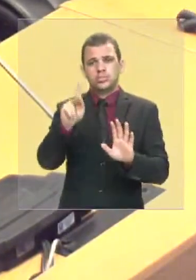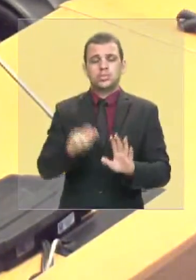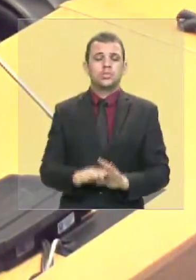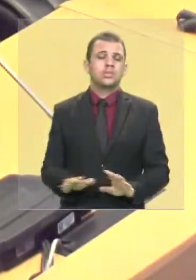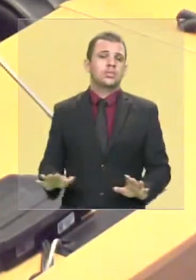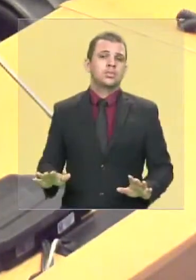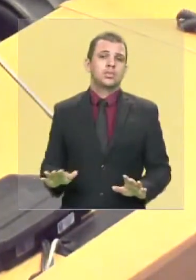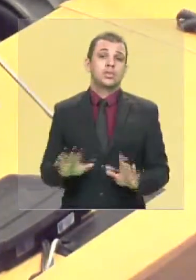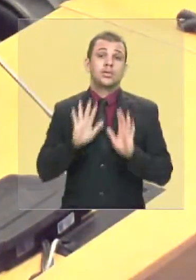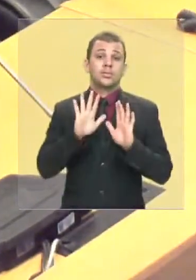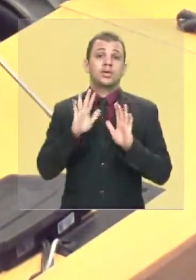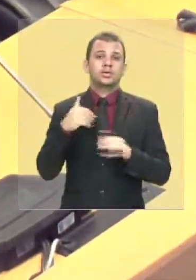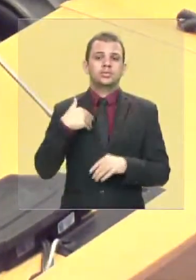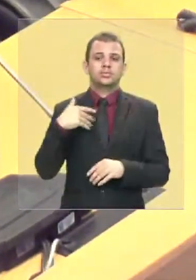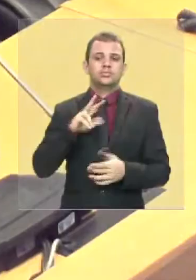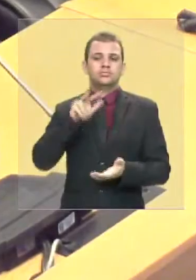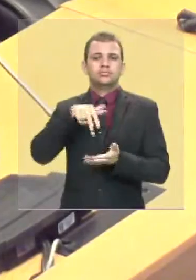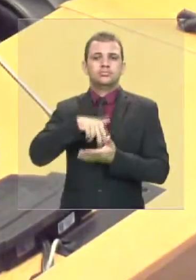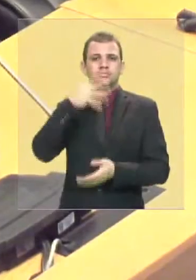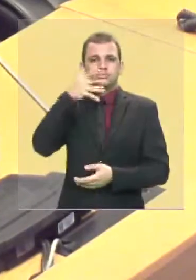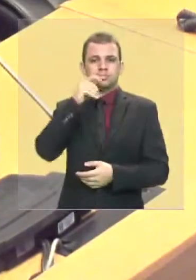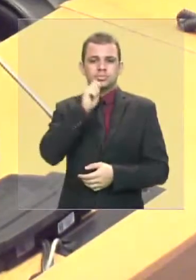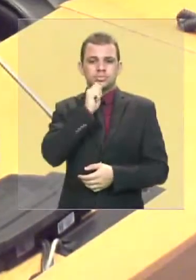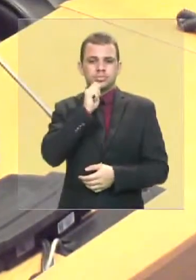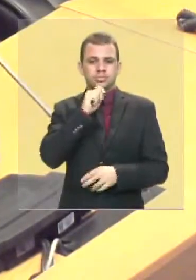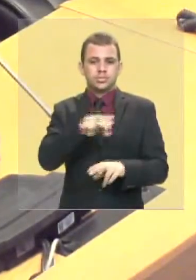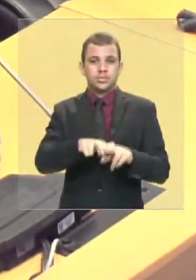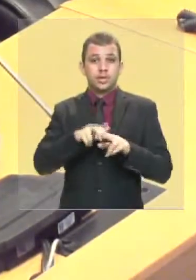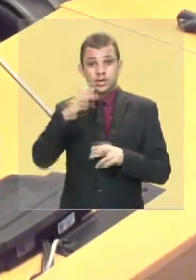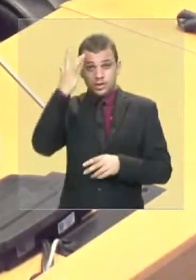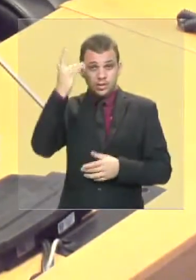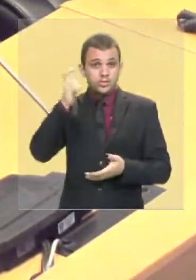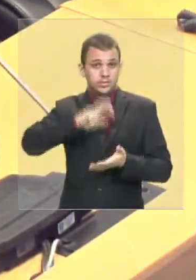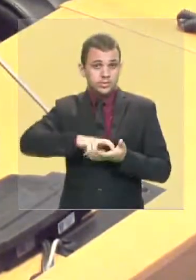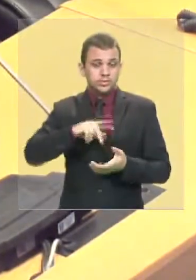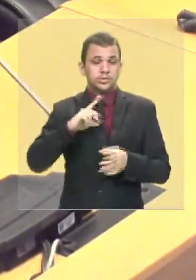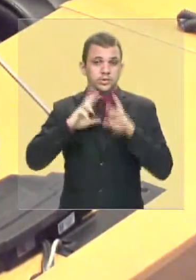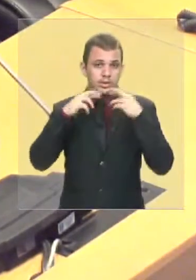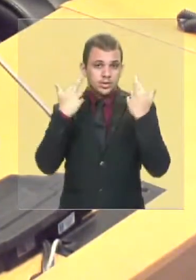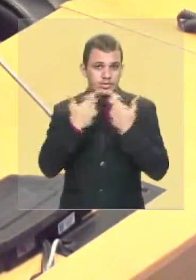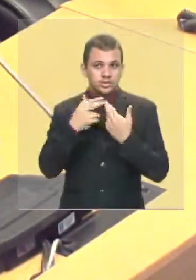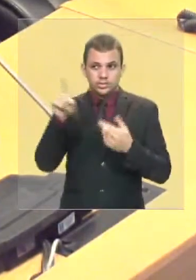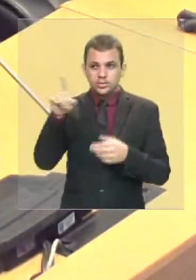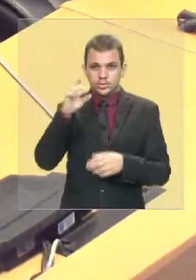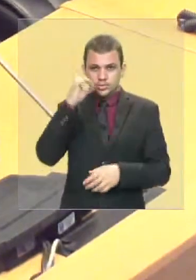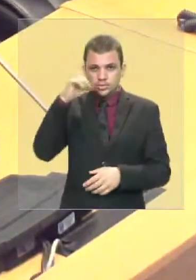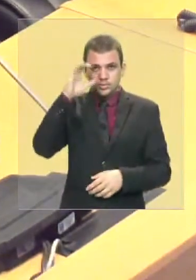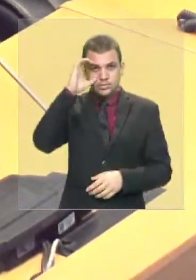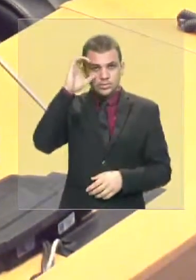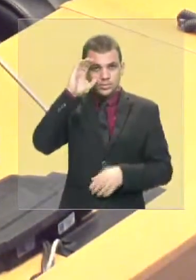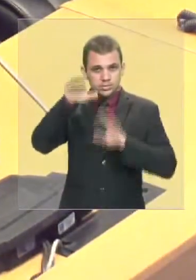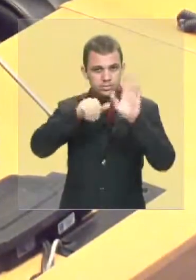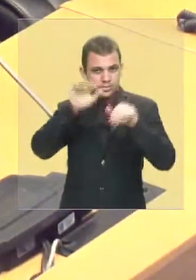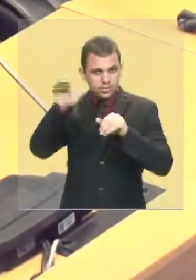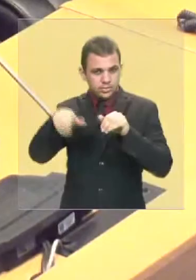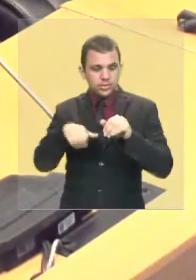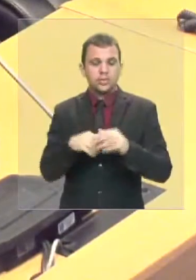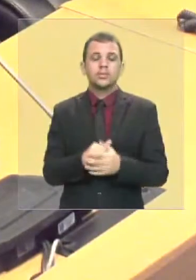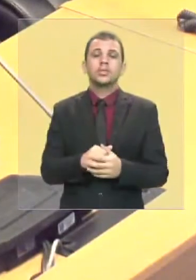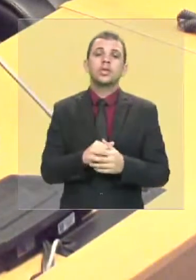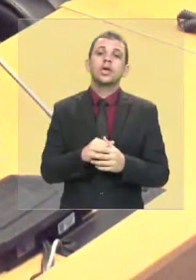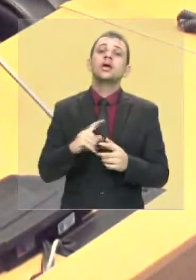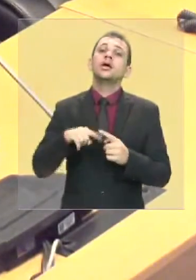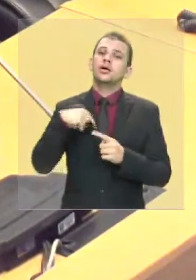assunto, subi na tribuna, porque amanhã, depois dessa reunião, pela manhã, que o deputado Cabo Campos convocou a todos, aí realmente eu vou me